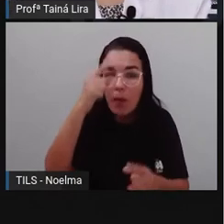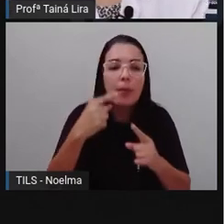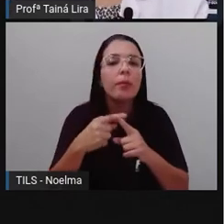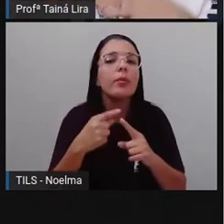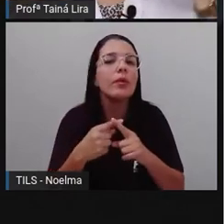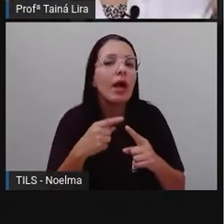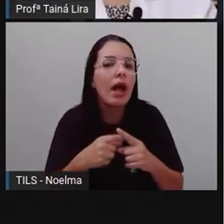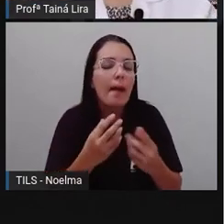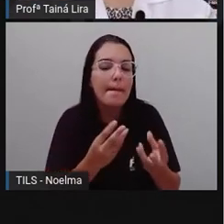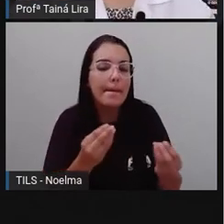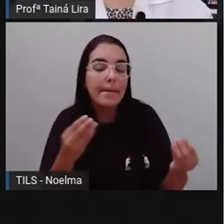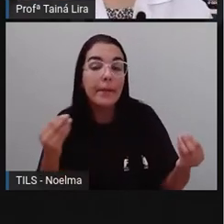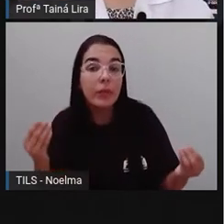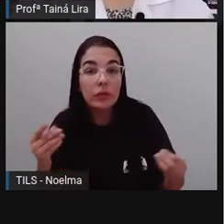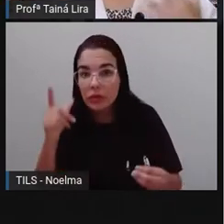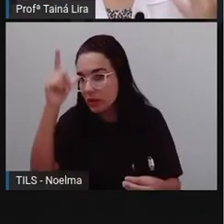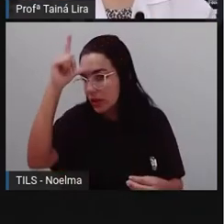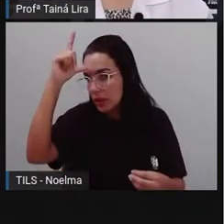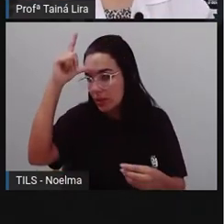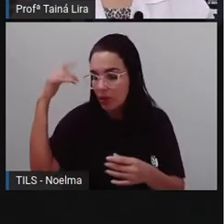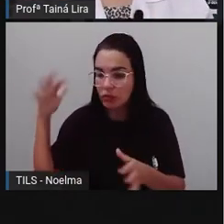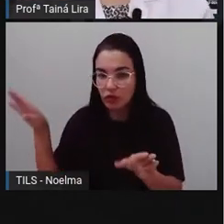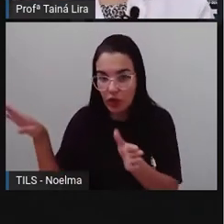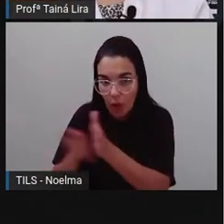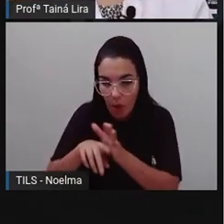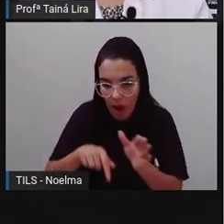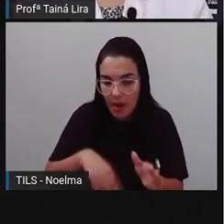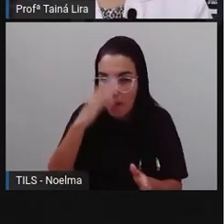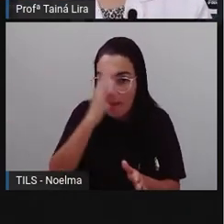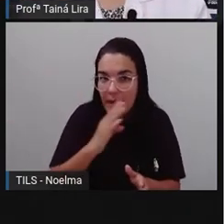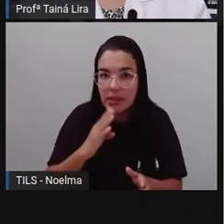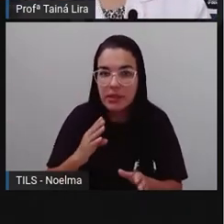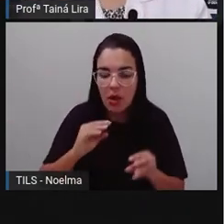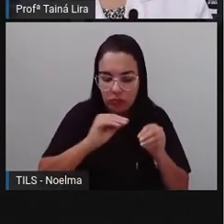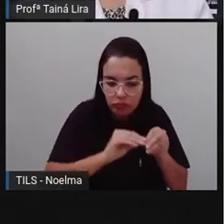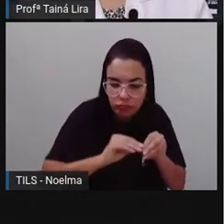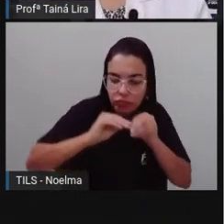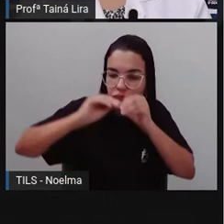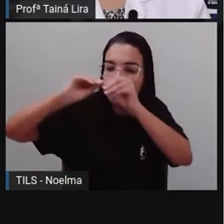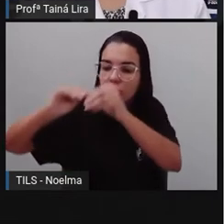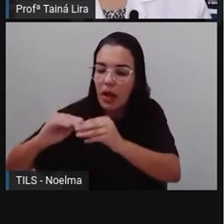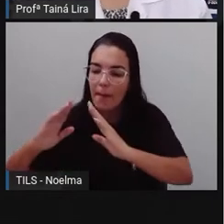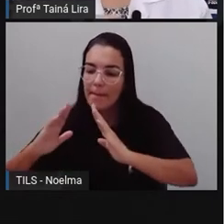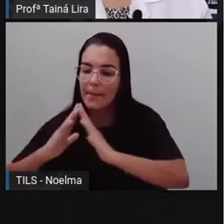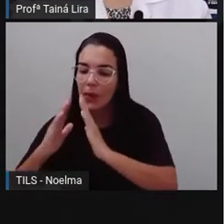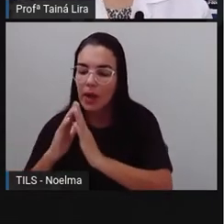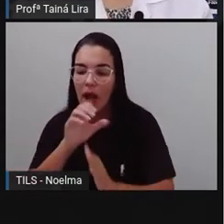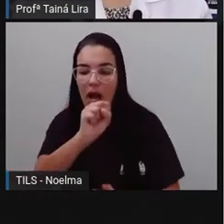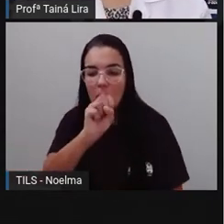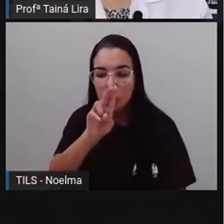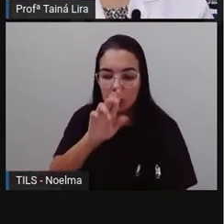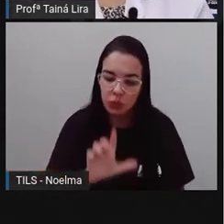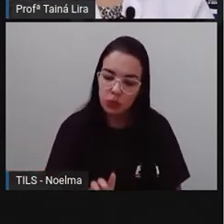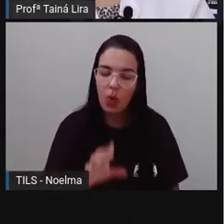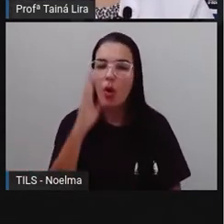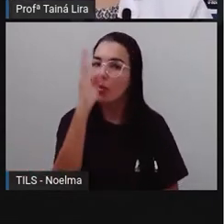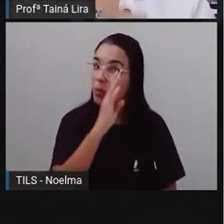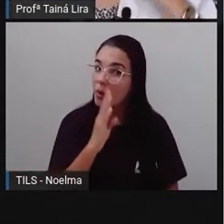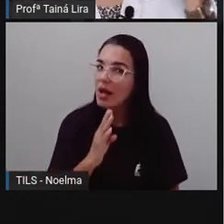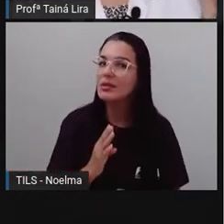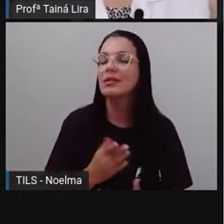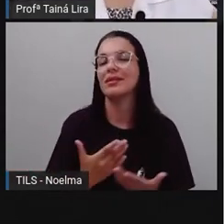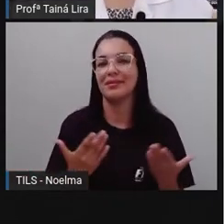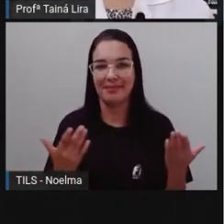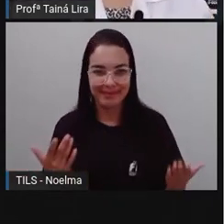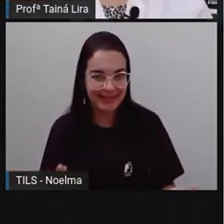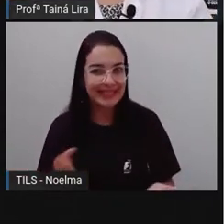muitos alemães que vieram para o Brasil foram morar lá, justamente lá no sul do Brasil, no Rio Grande do Sul,